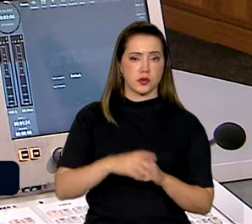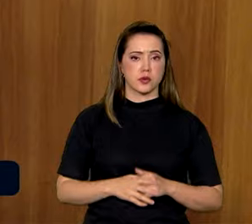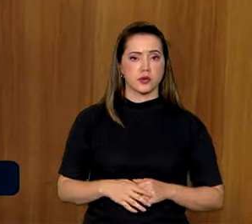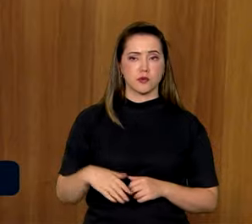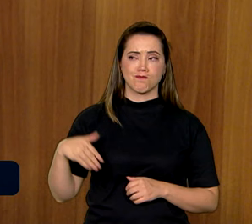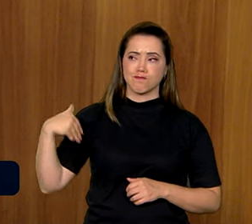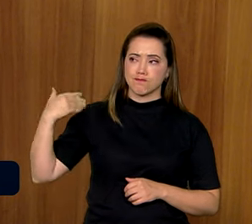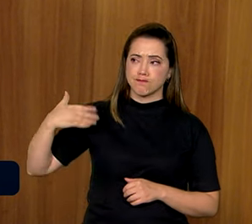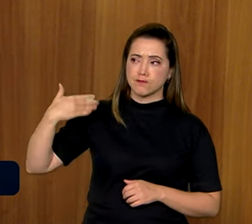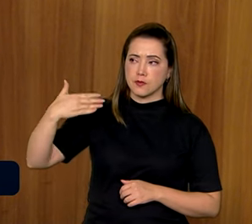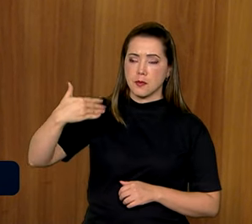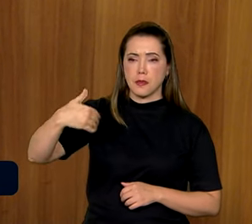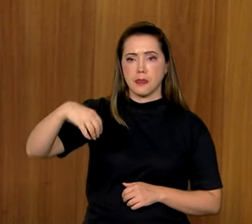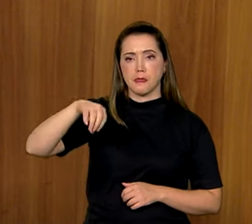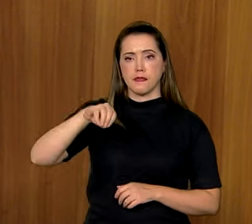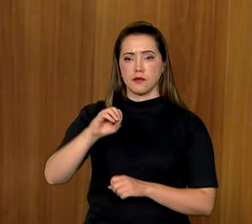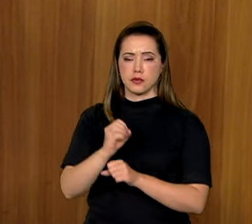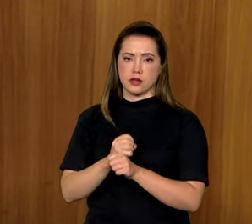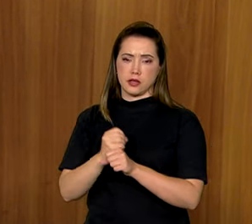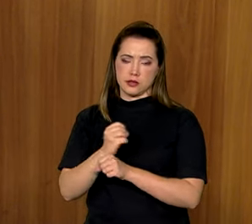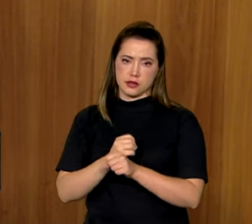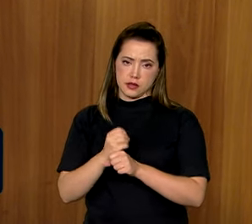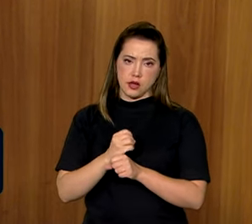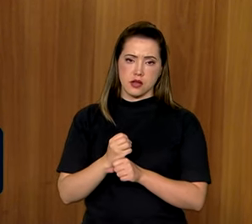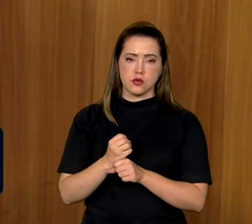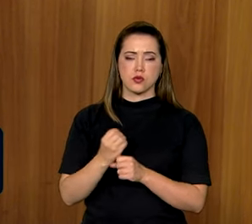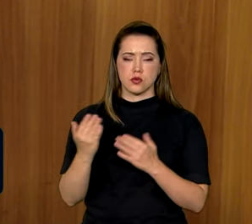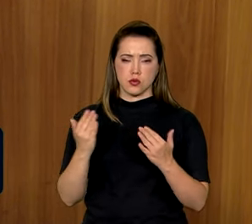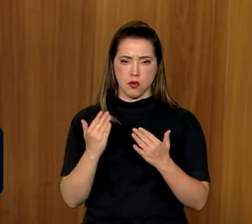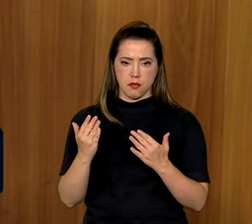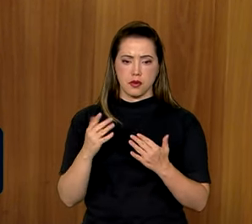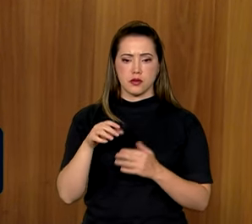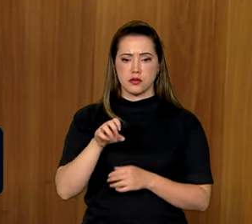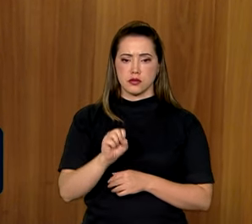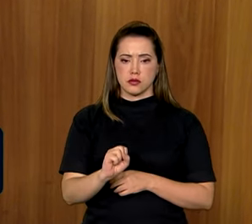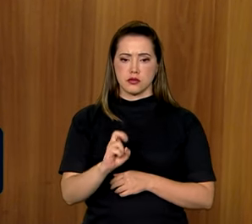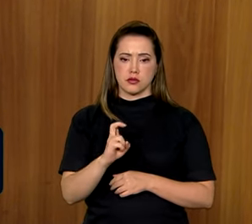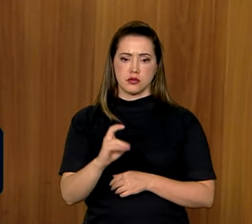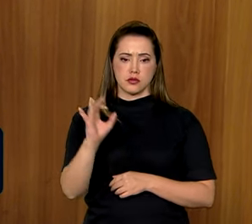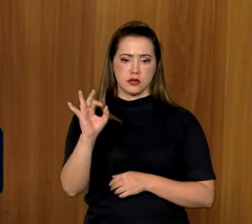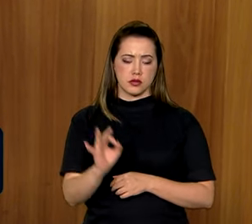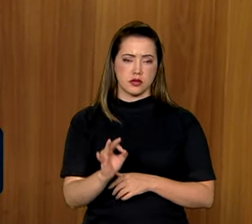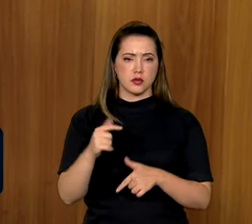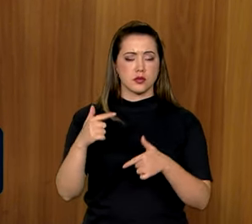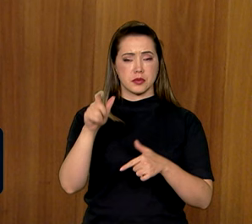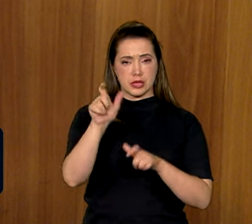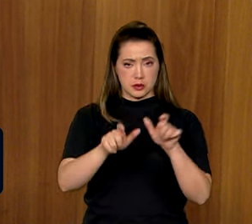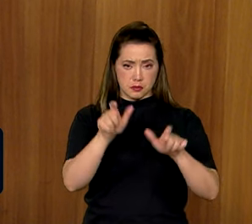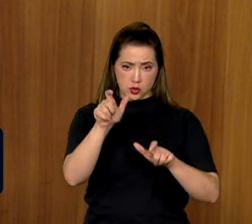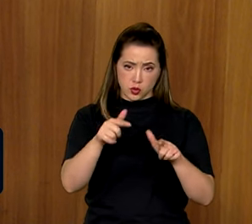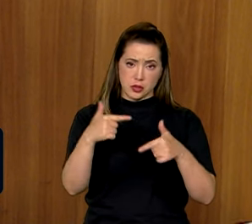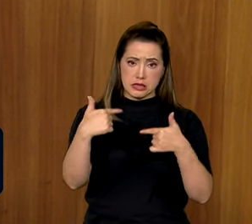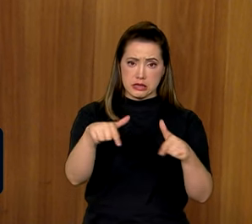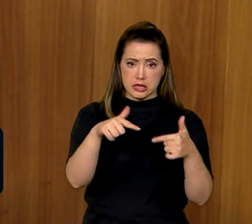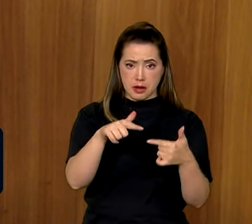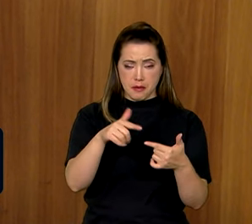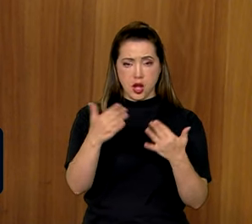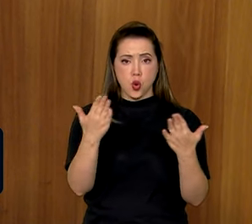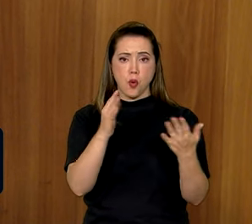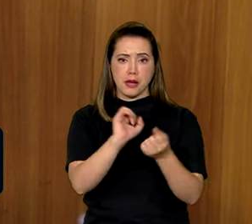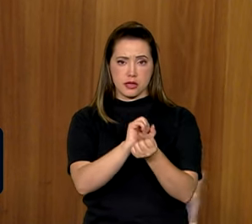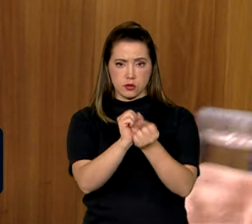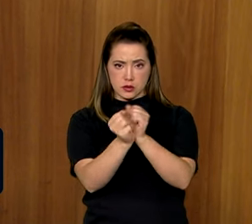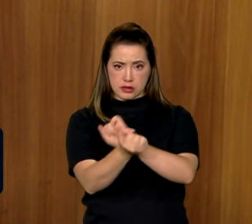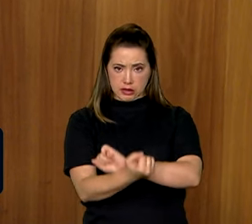últimos 10 anos, e isso incluindo os últimos anos, ainda 85% dos trabalhadores resgatados no